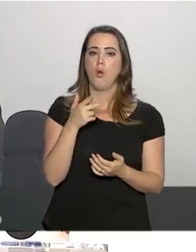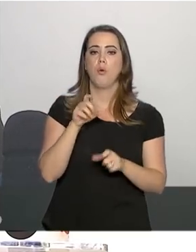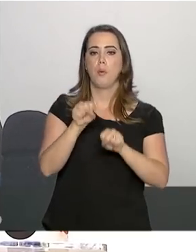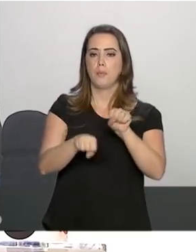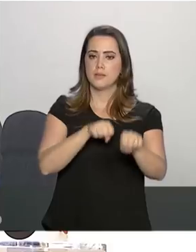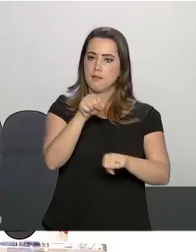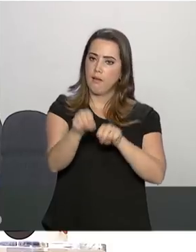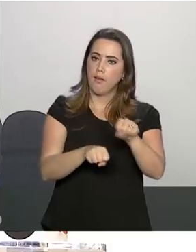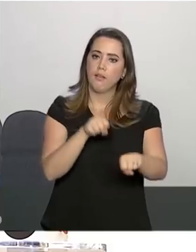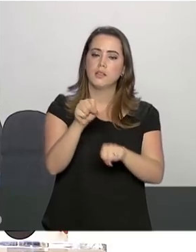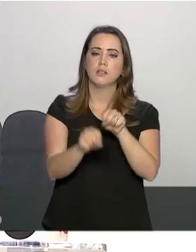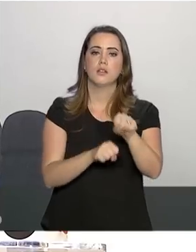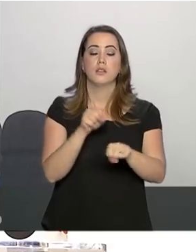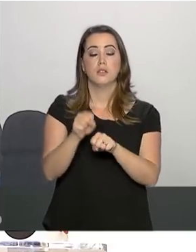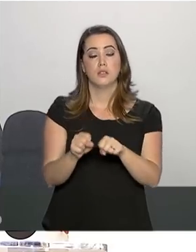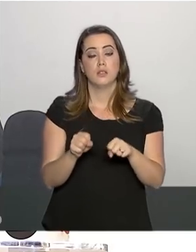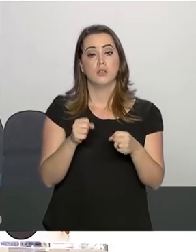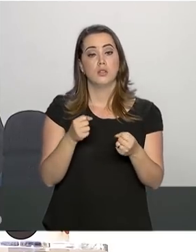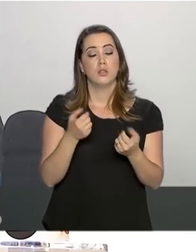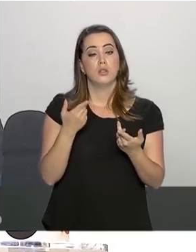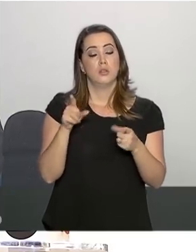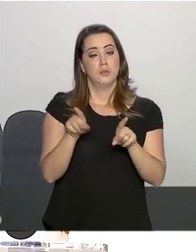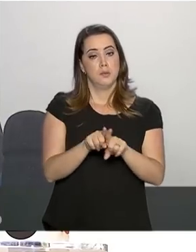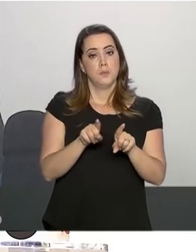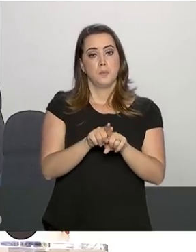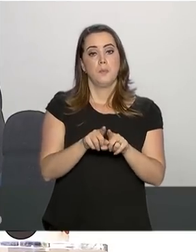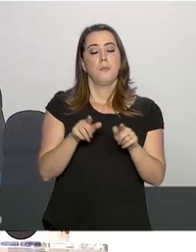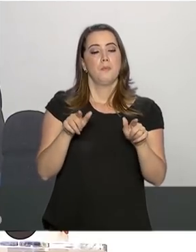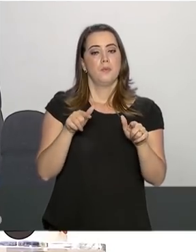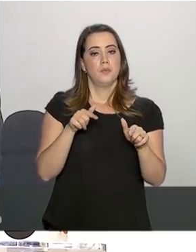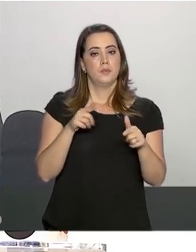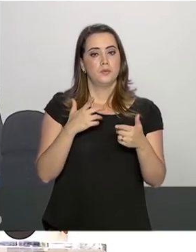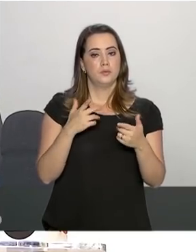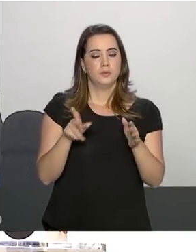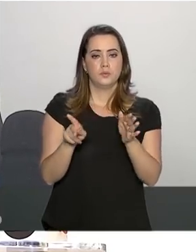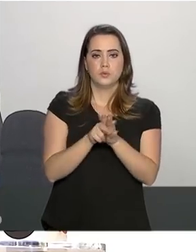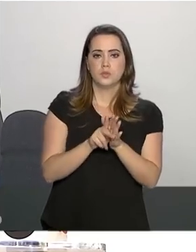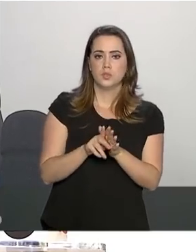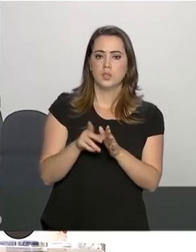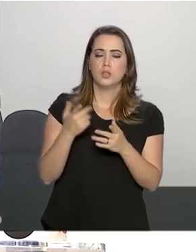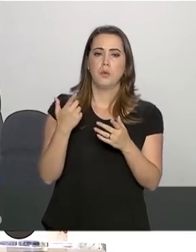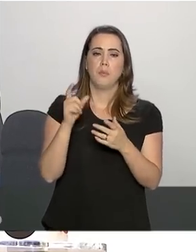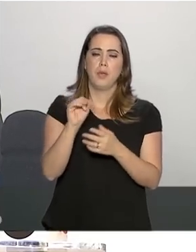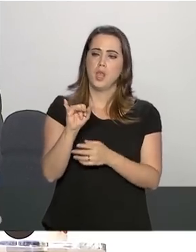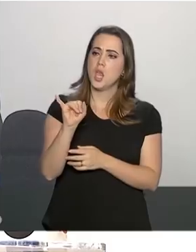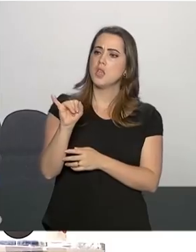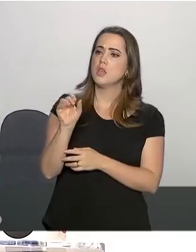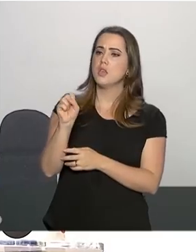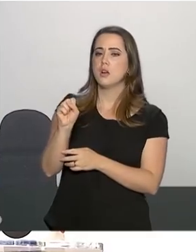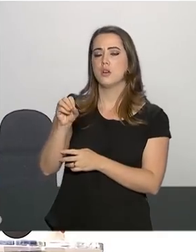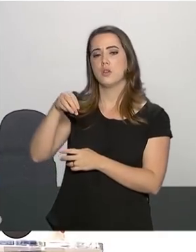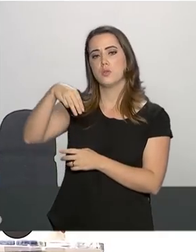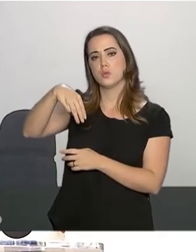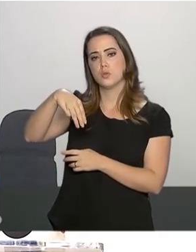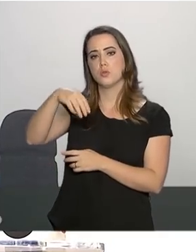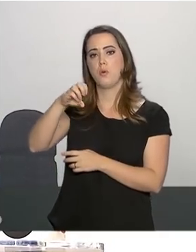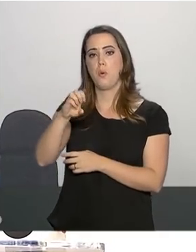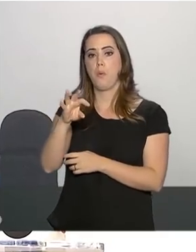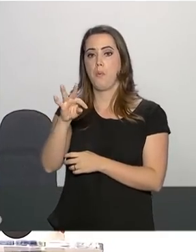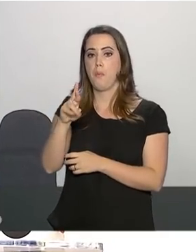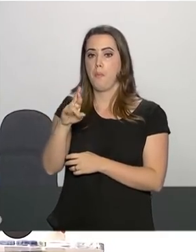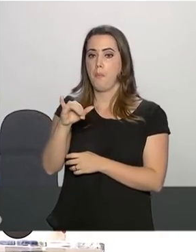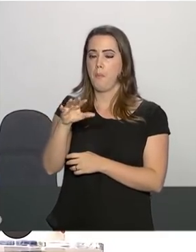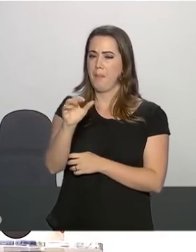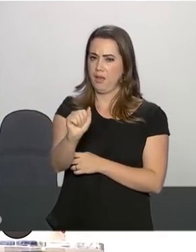bicicleta ergométrica e atividades isométricas. Ele chegou mesmo a usar pesos